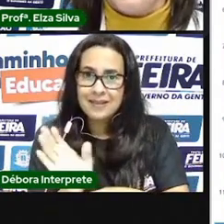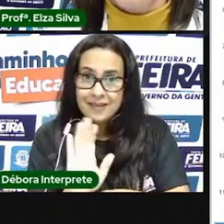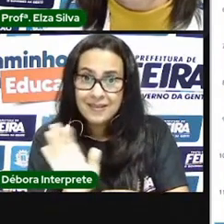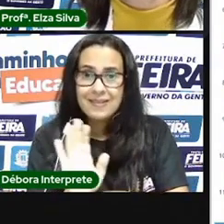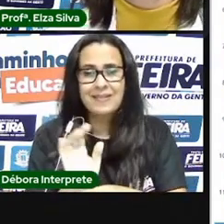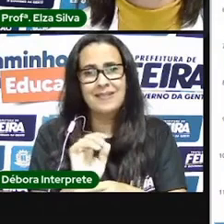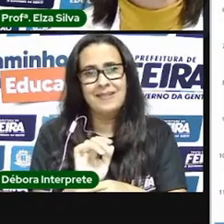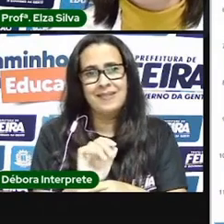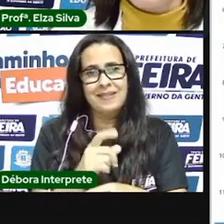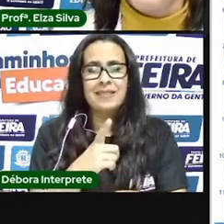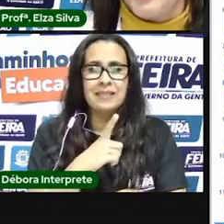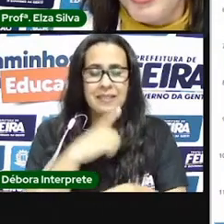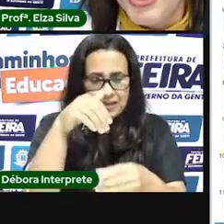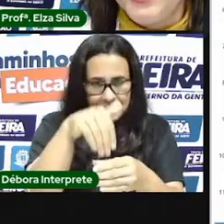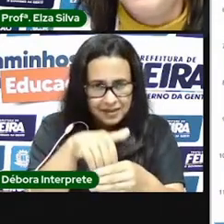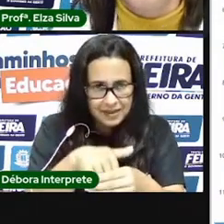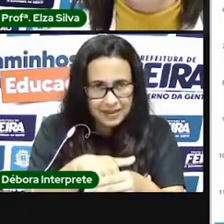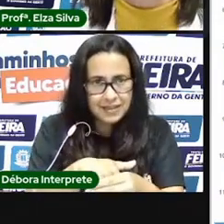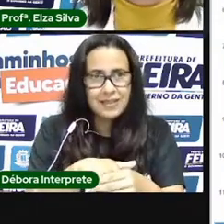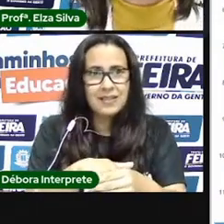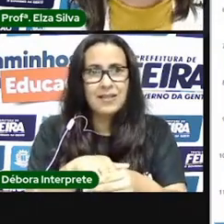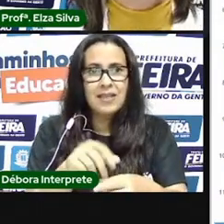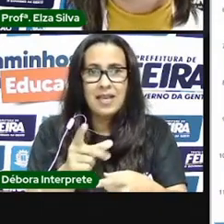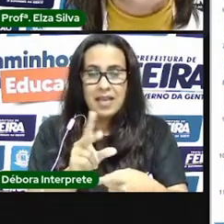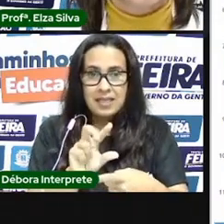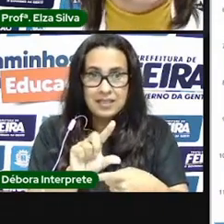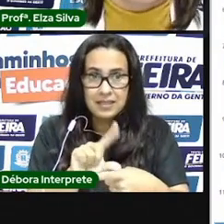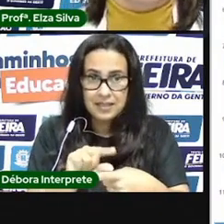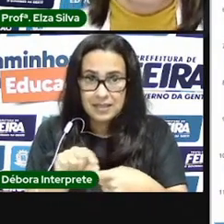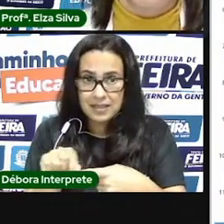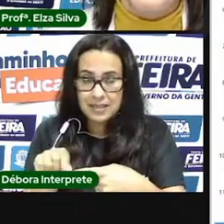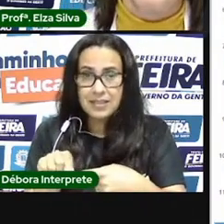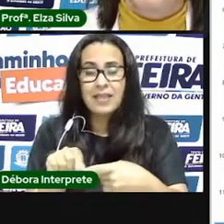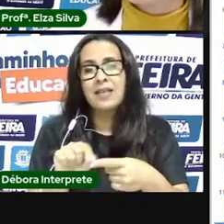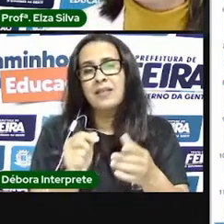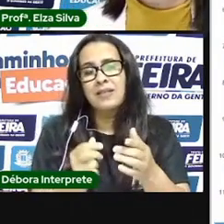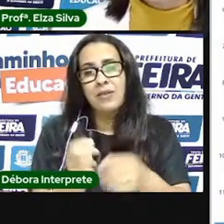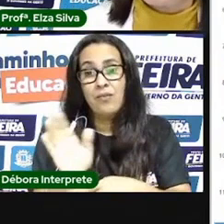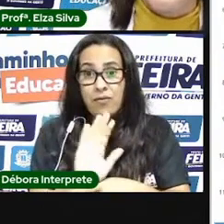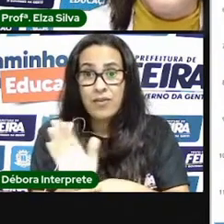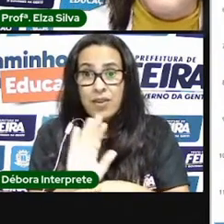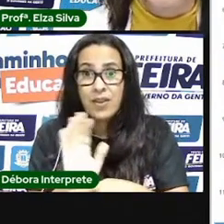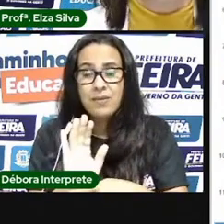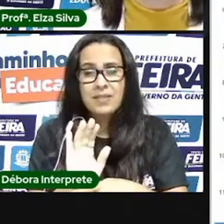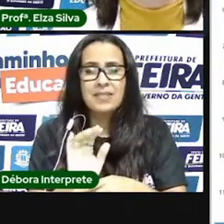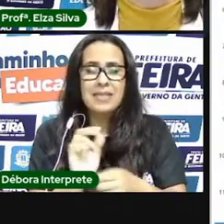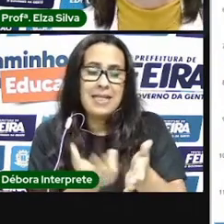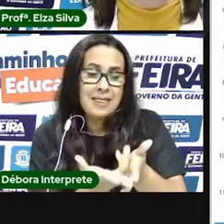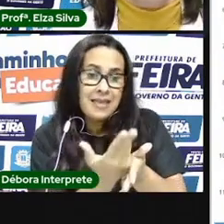como é muito conhecidas hoje os filmes os desenhos animados as animações